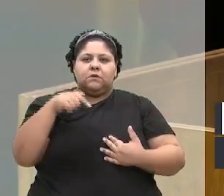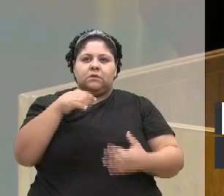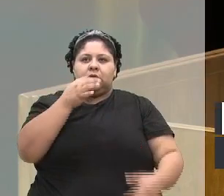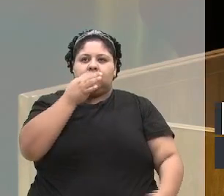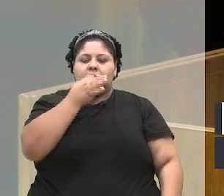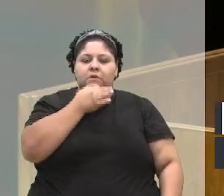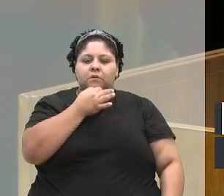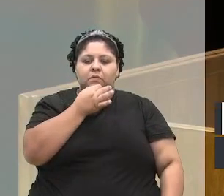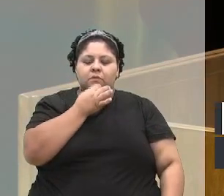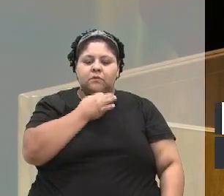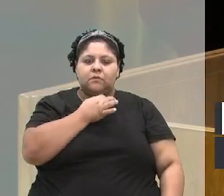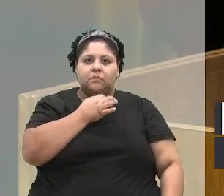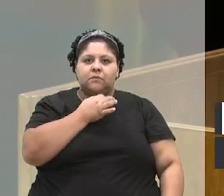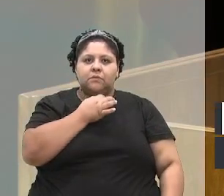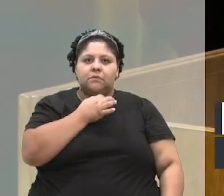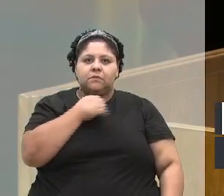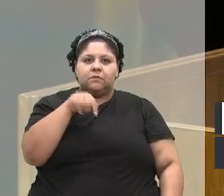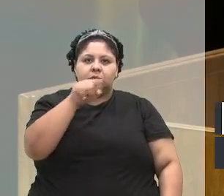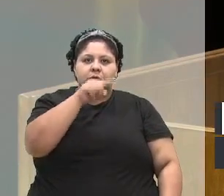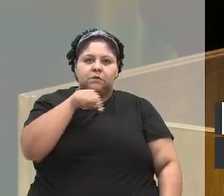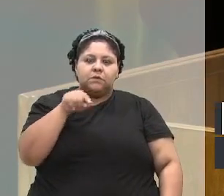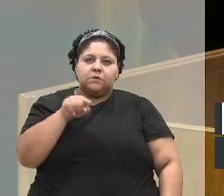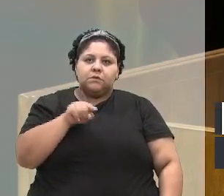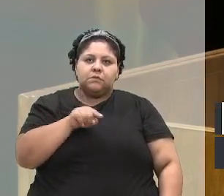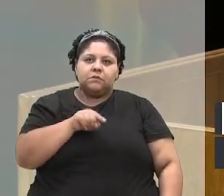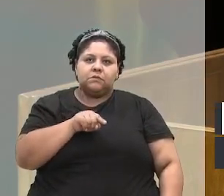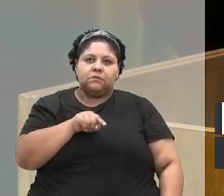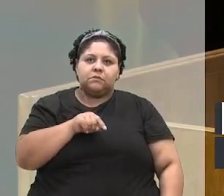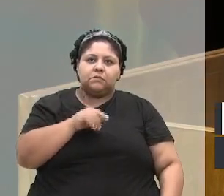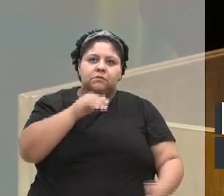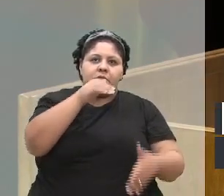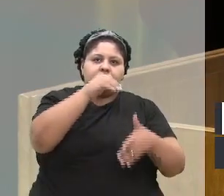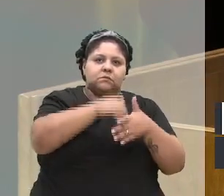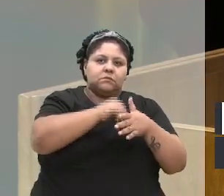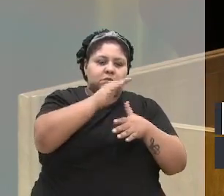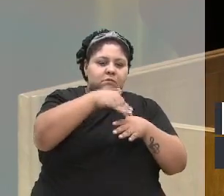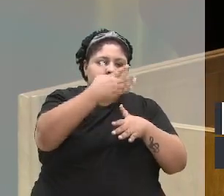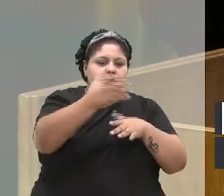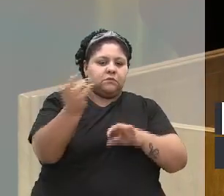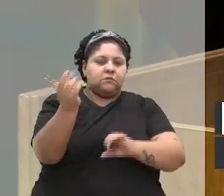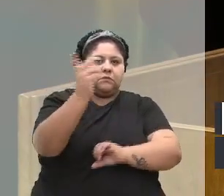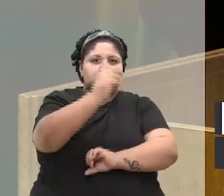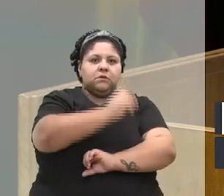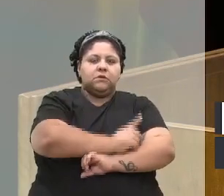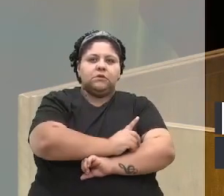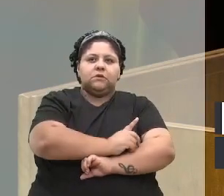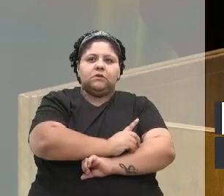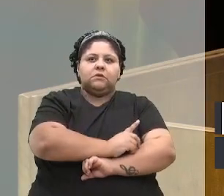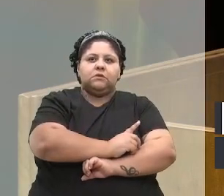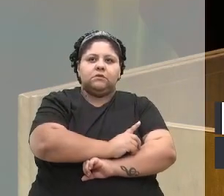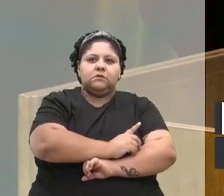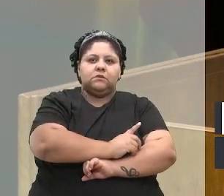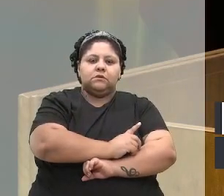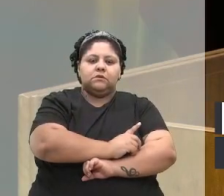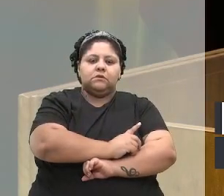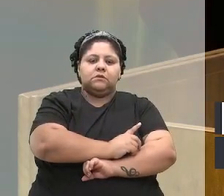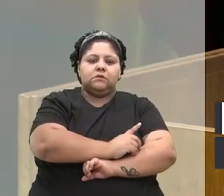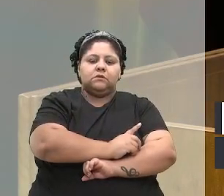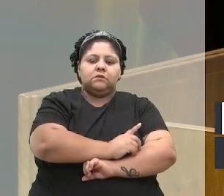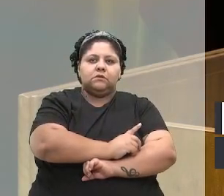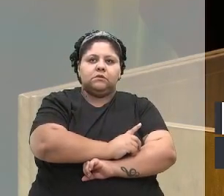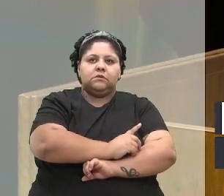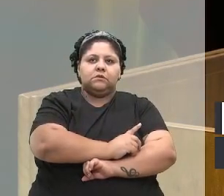Sul, pois estávamos, vamos votar aí nos próximos dias os 40 milhões